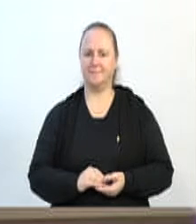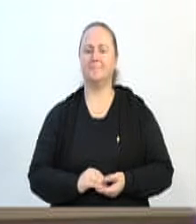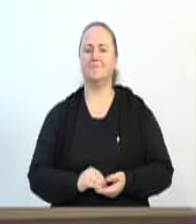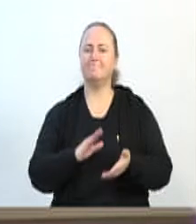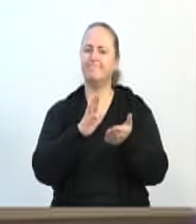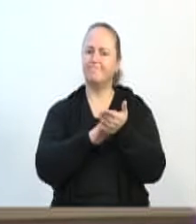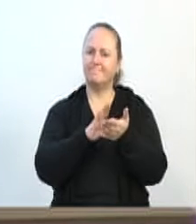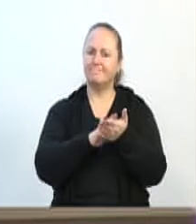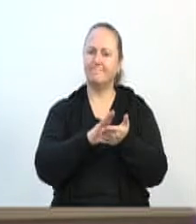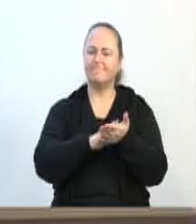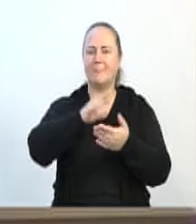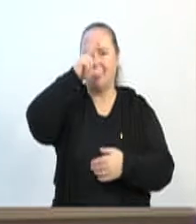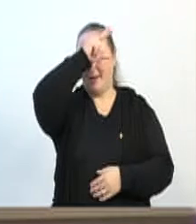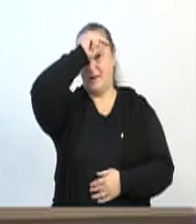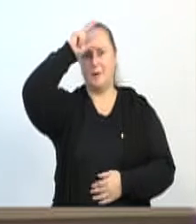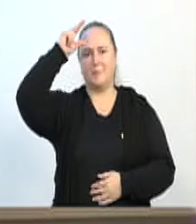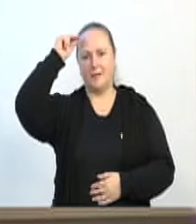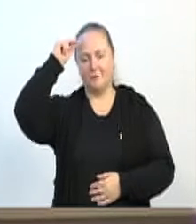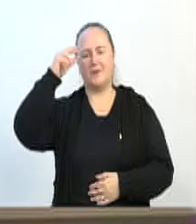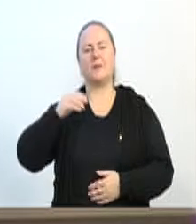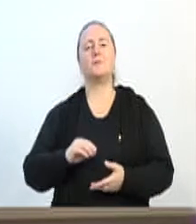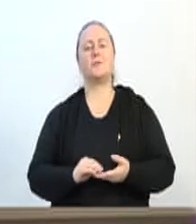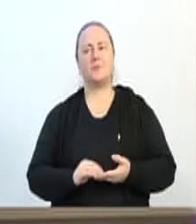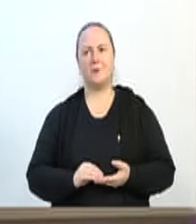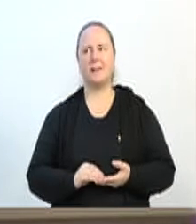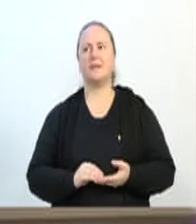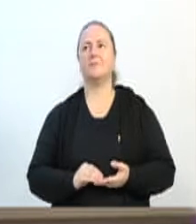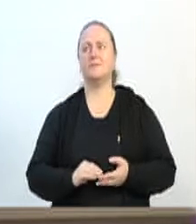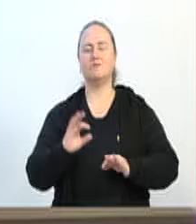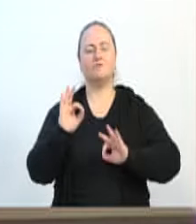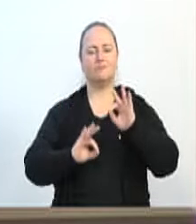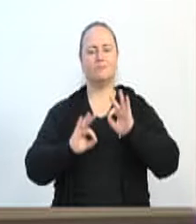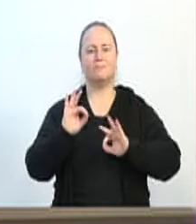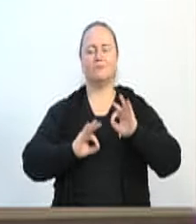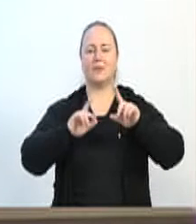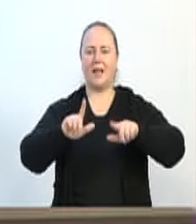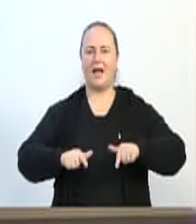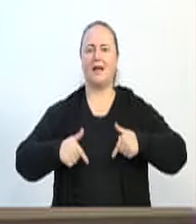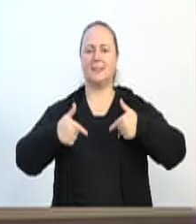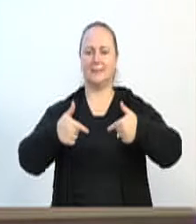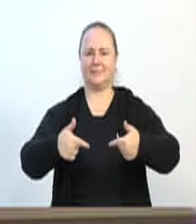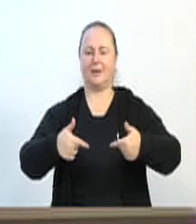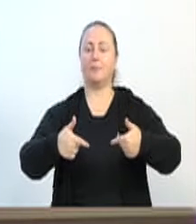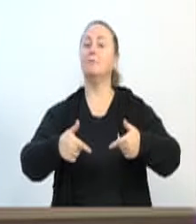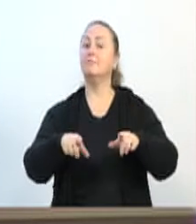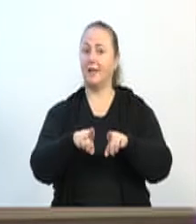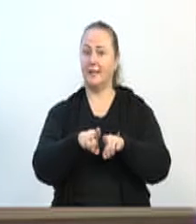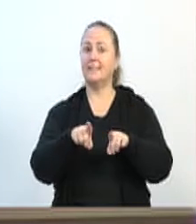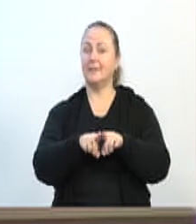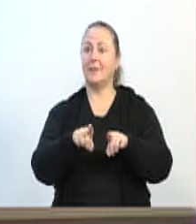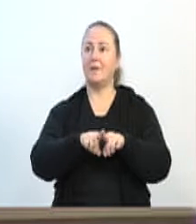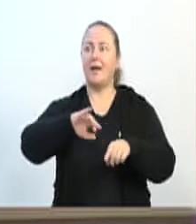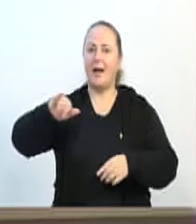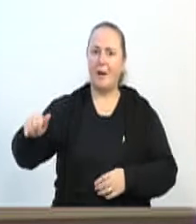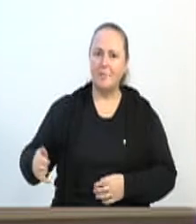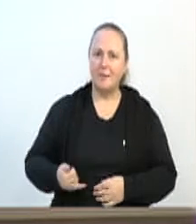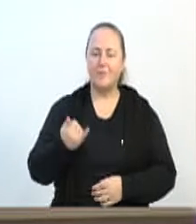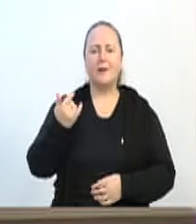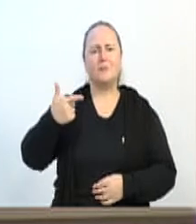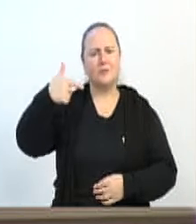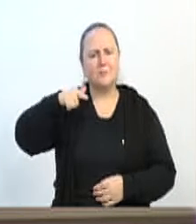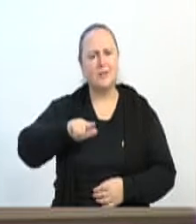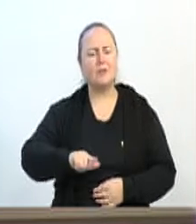aí o Executivo pela ação. Nós tivemos até, inclusive, eu aproveito para reiterar meu